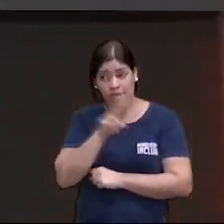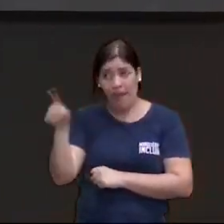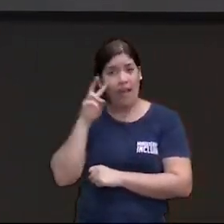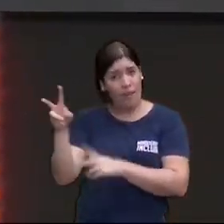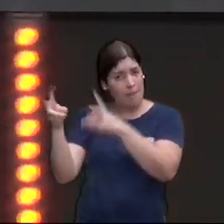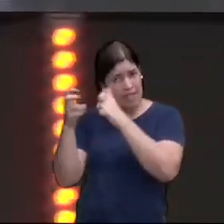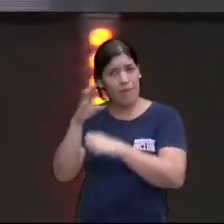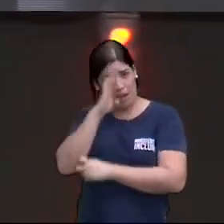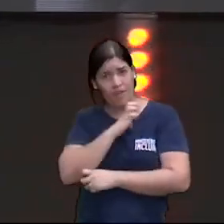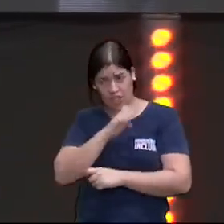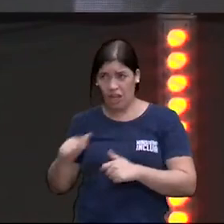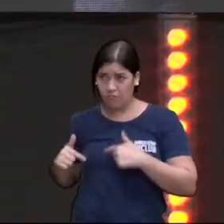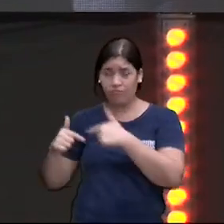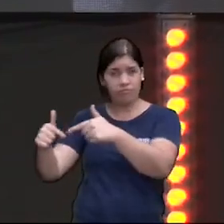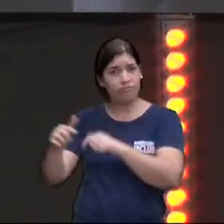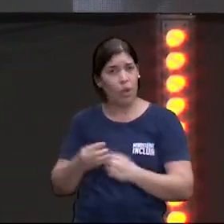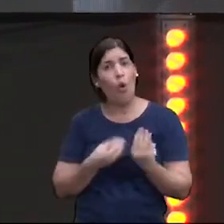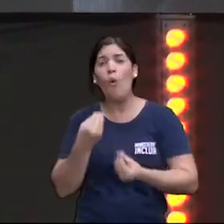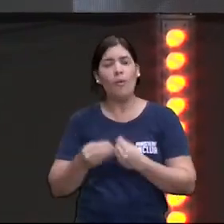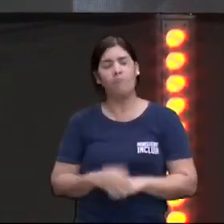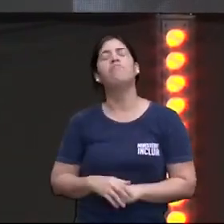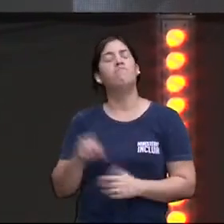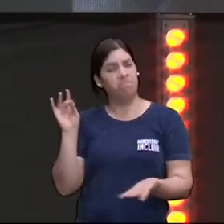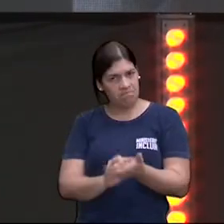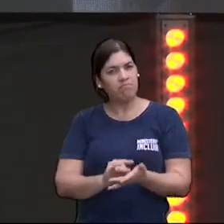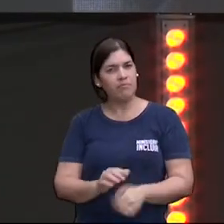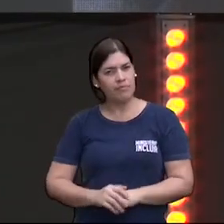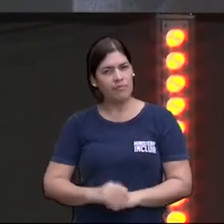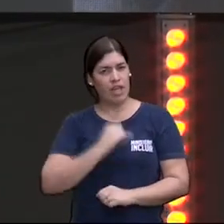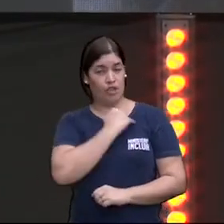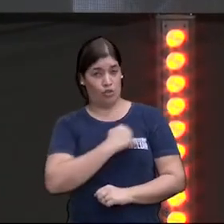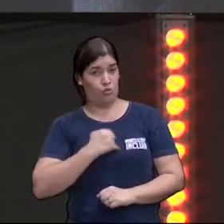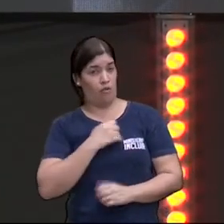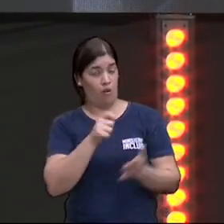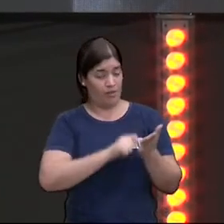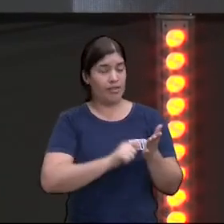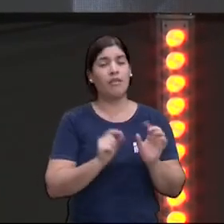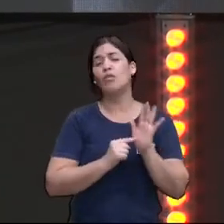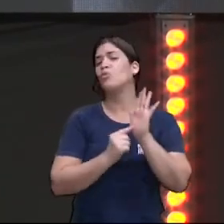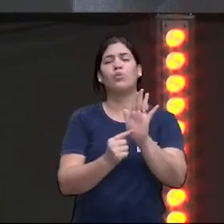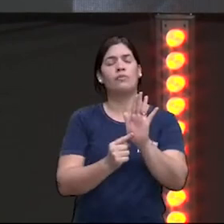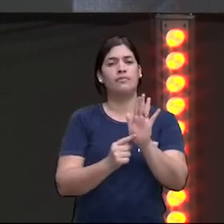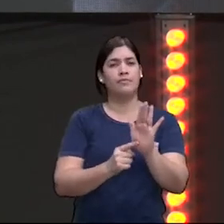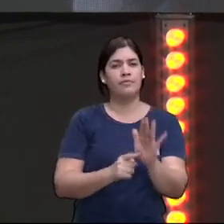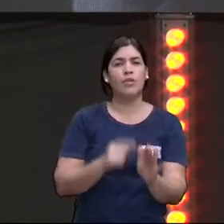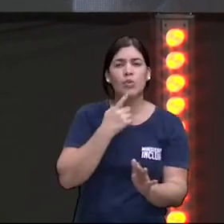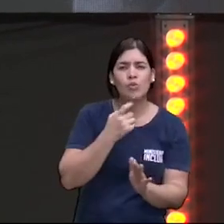o que o evangelho faz queridos João escreve que o sangue nos purifica do pecado